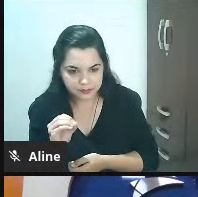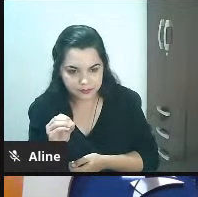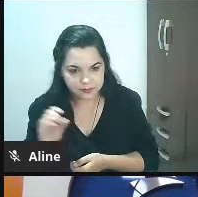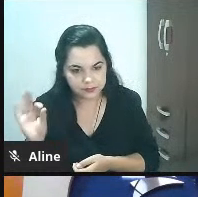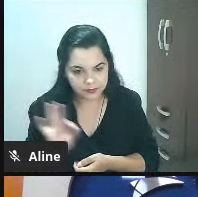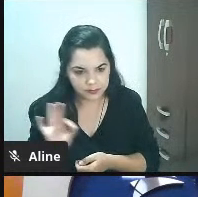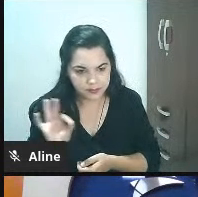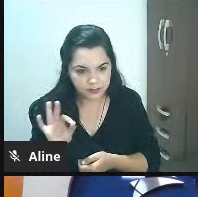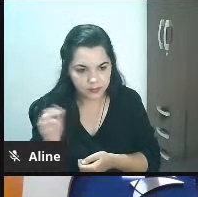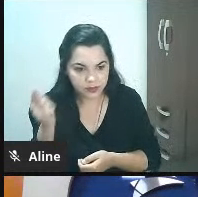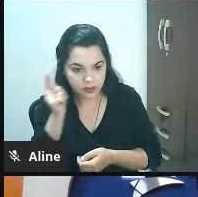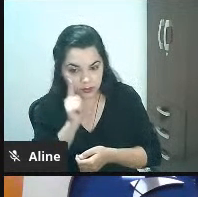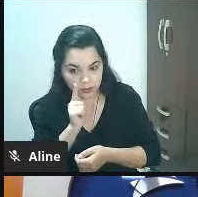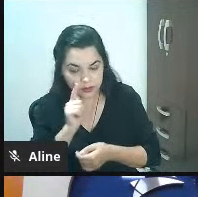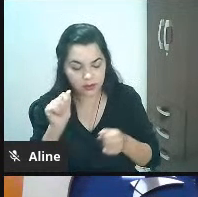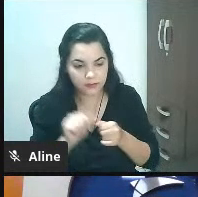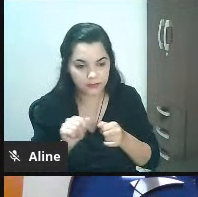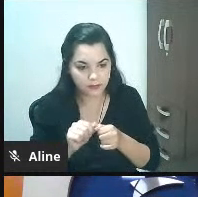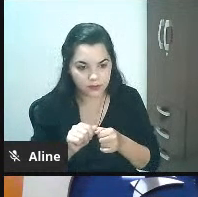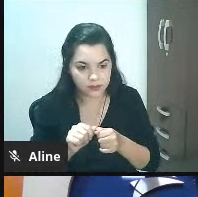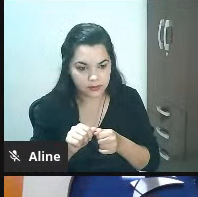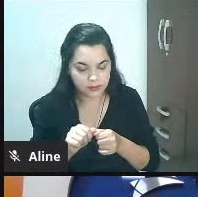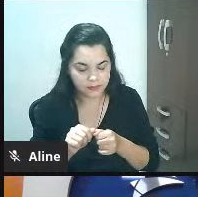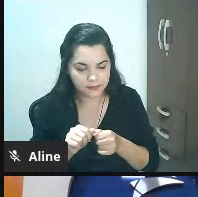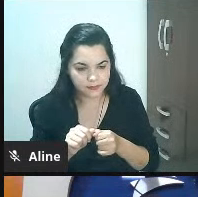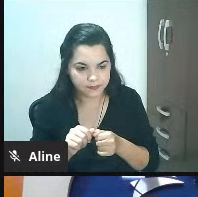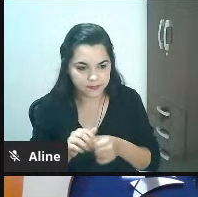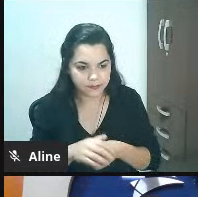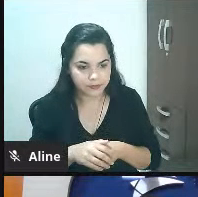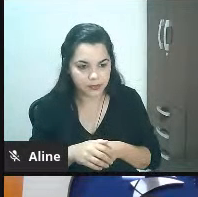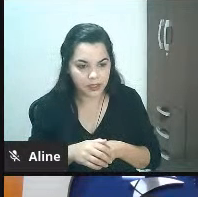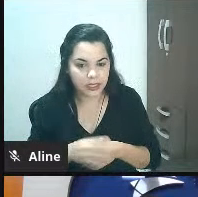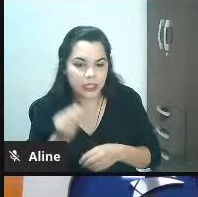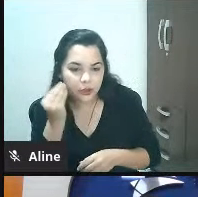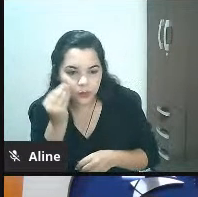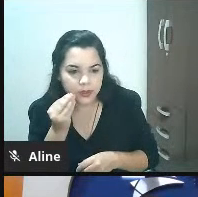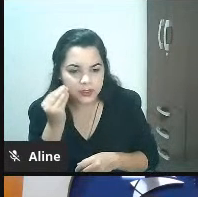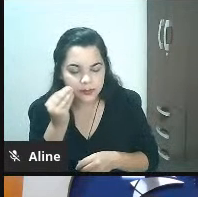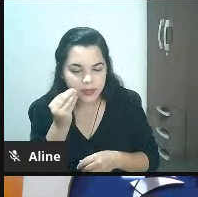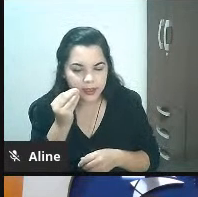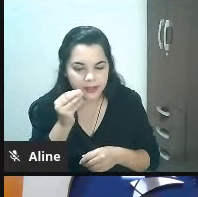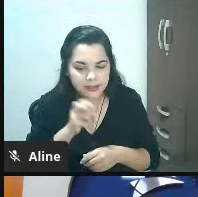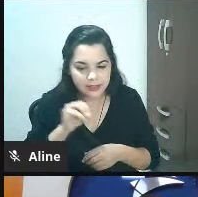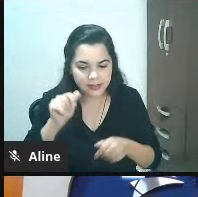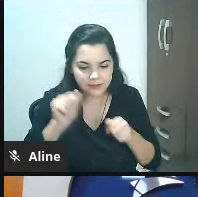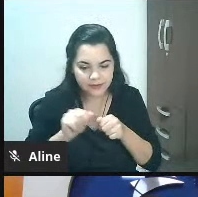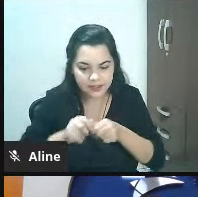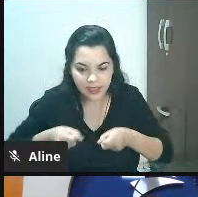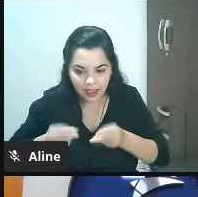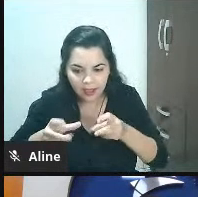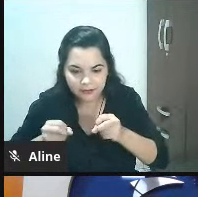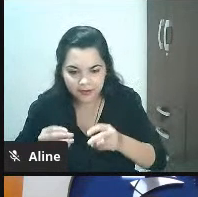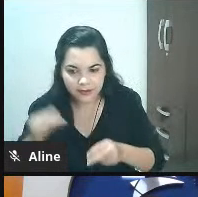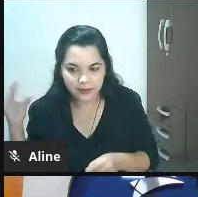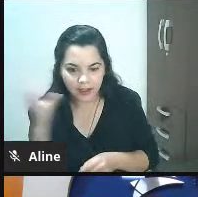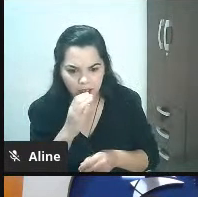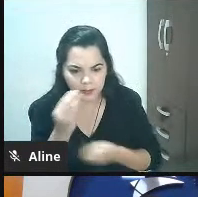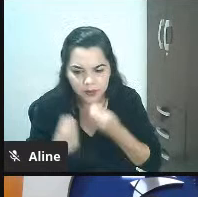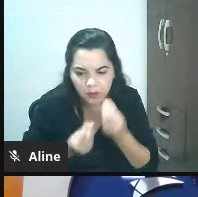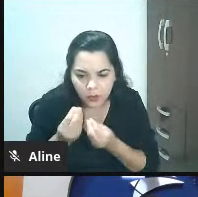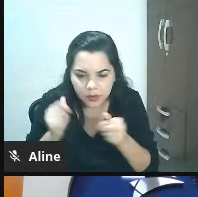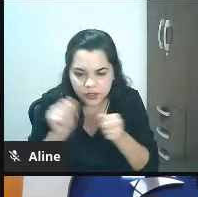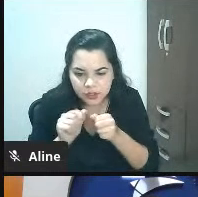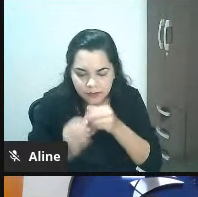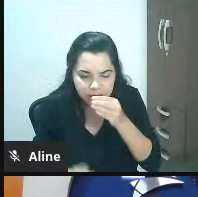tá então e se a gente repensasse a experiência na loja para a compra ser mais rápida o a gente pode criar tá